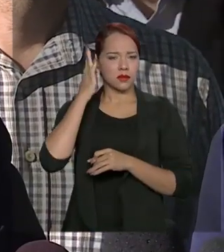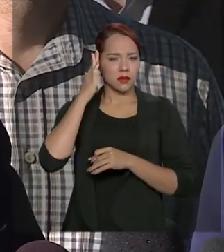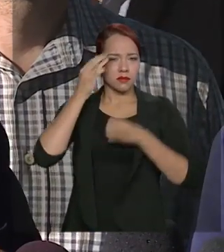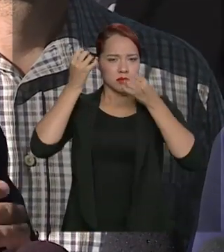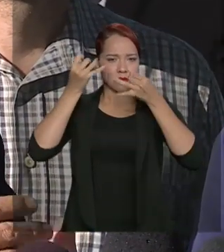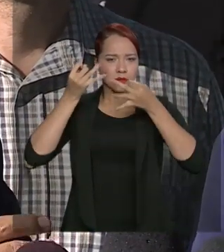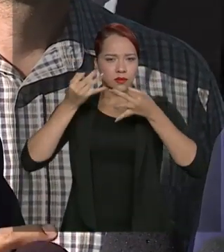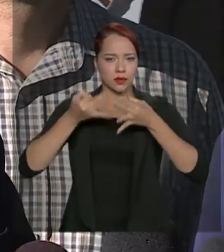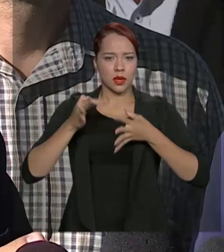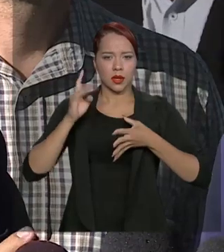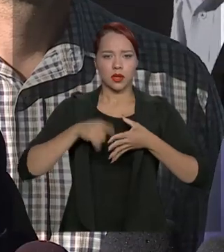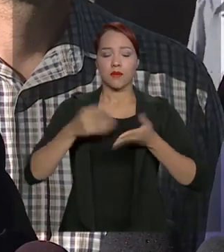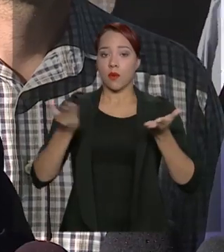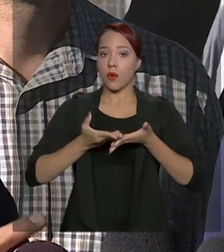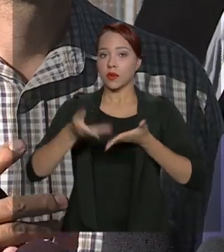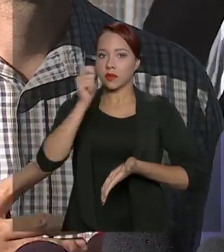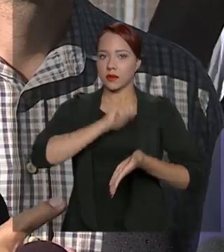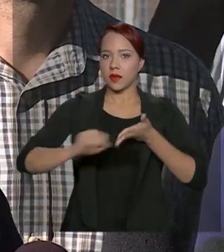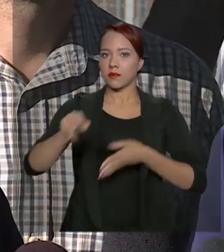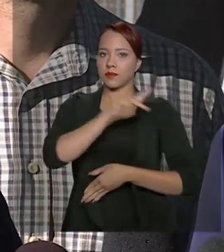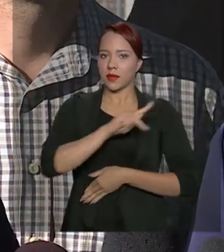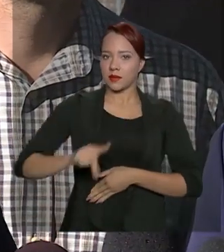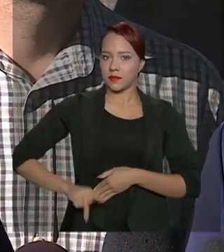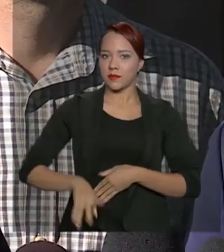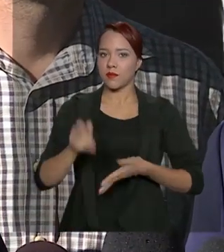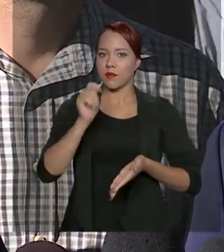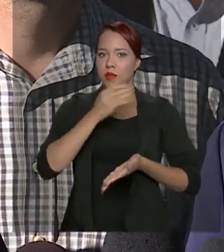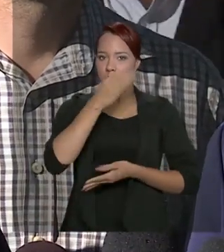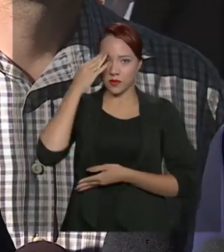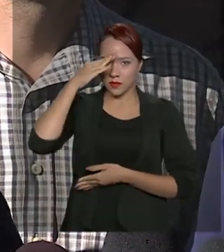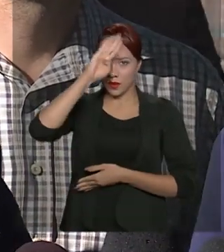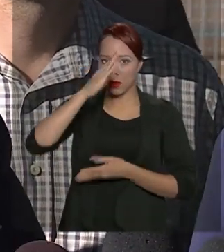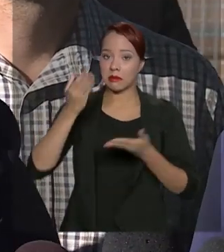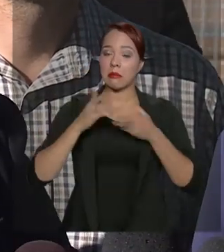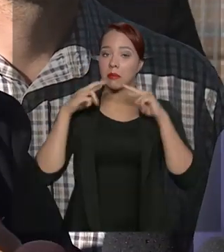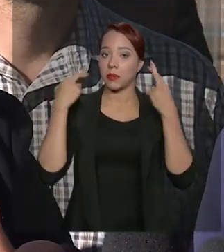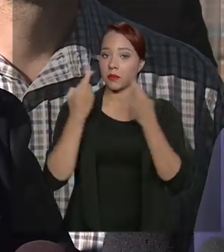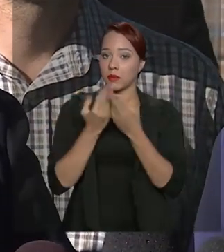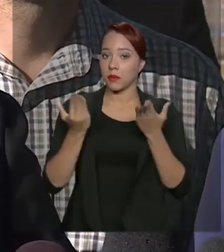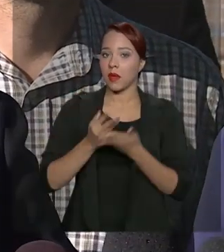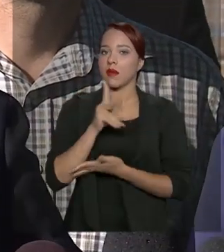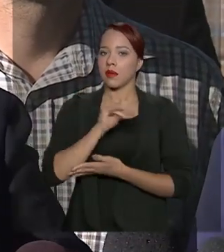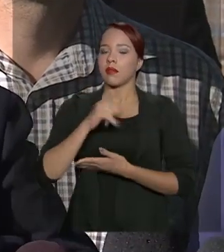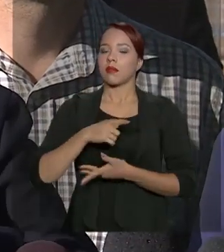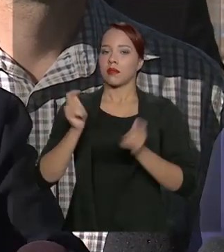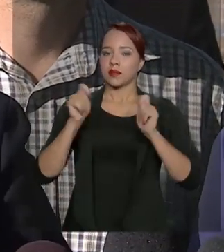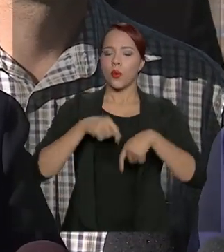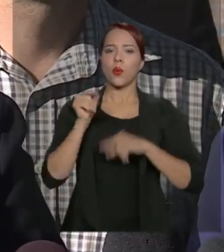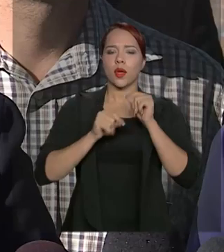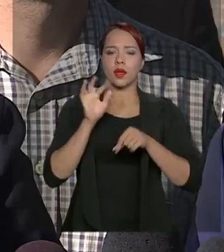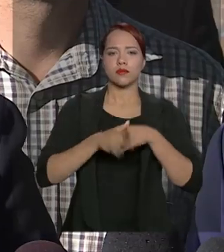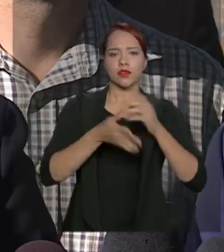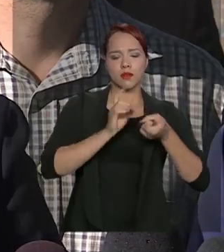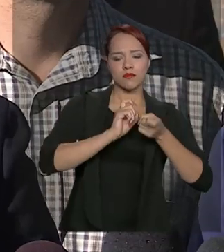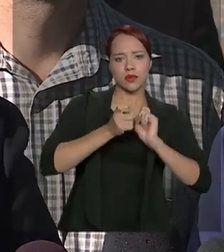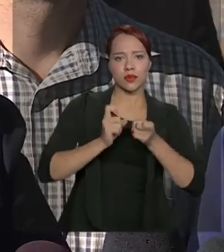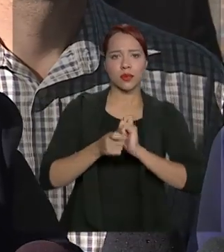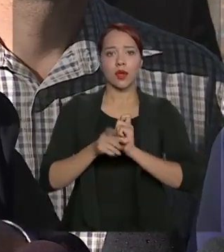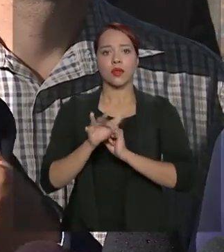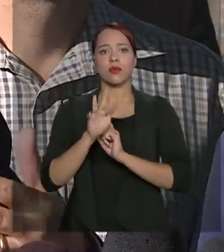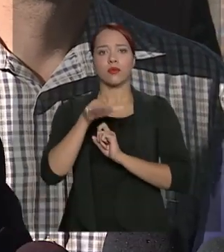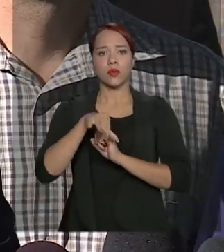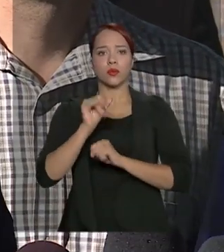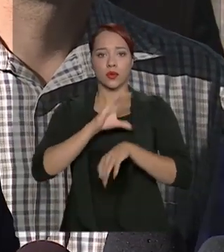foram hoje assinadas pelo presidente Bolsonaro agora nessa nossa reunião, nós vamos ter condições tanto de gerir o Fundo Constitucional,